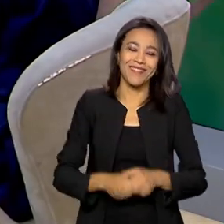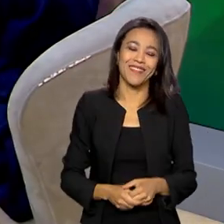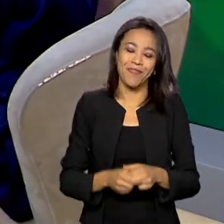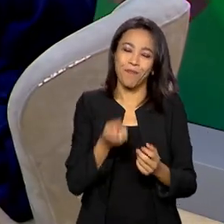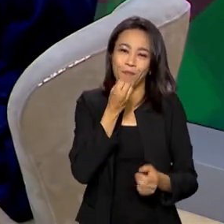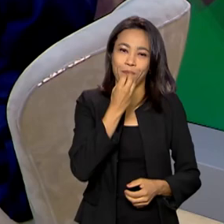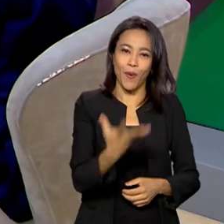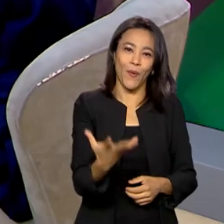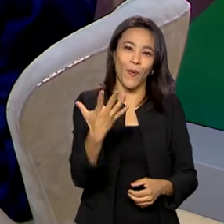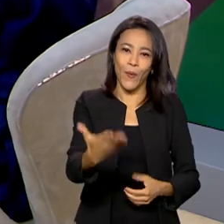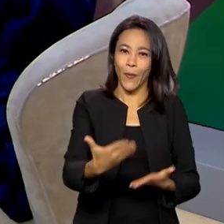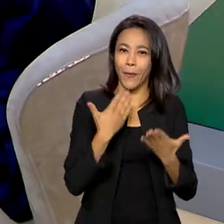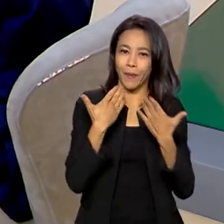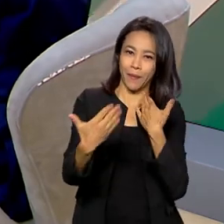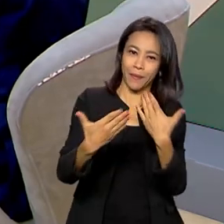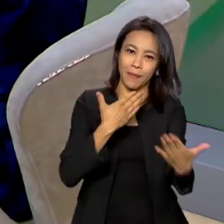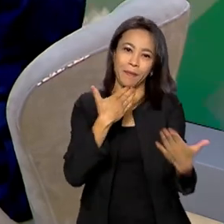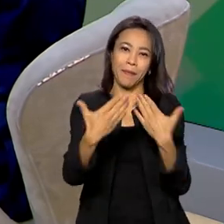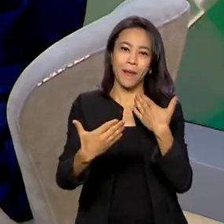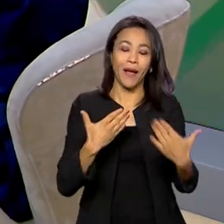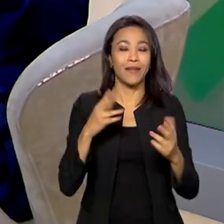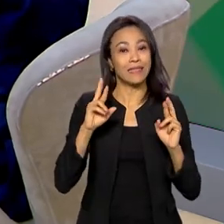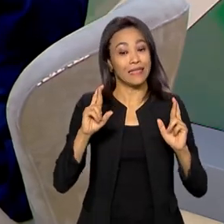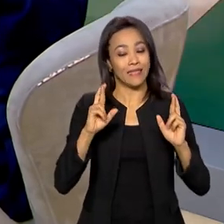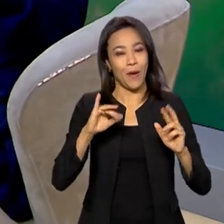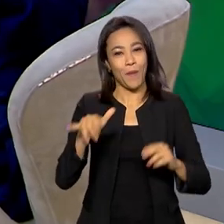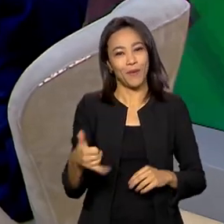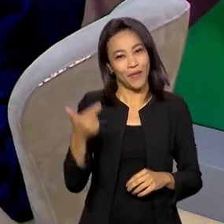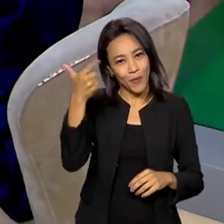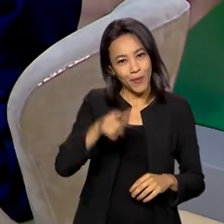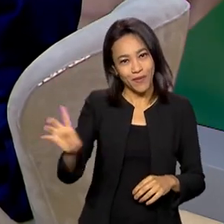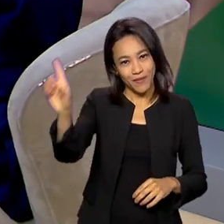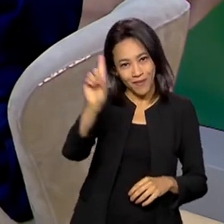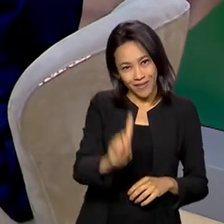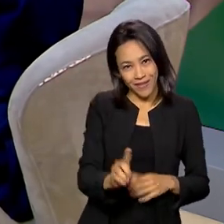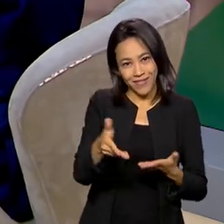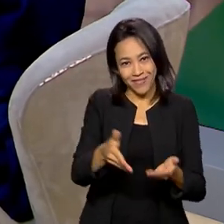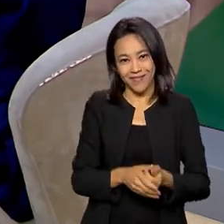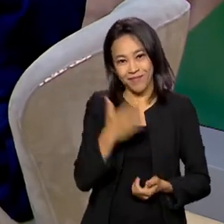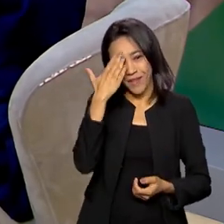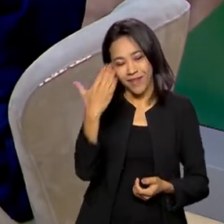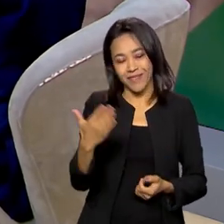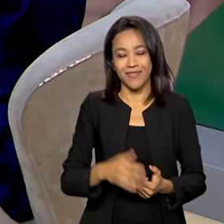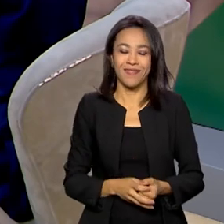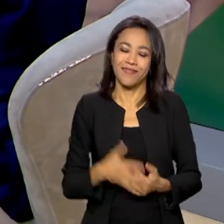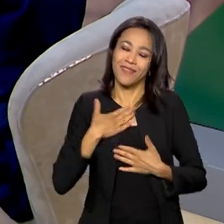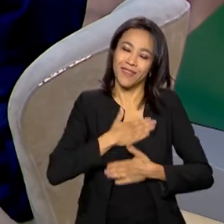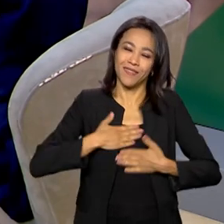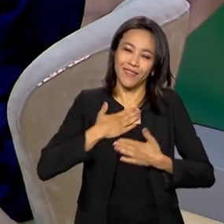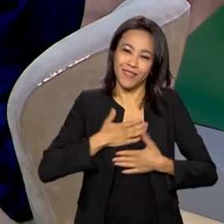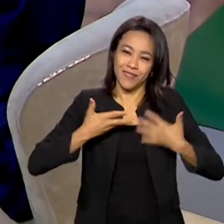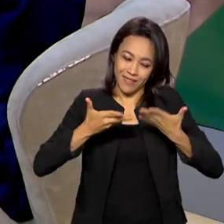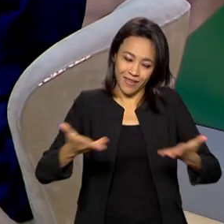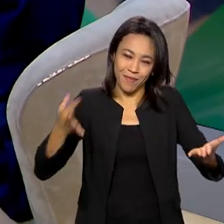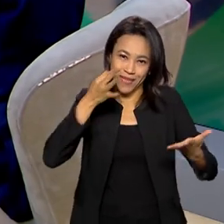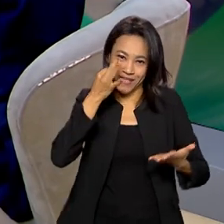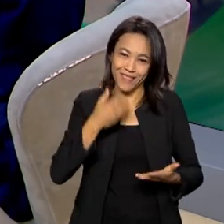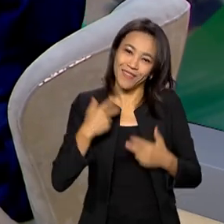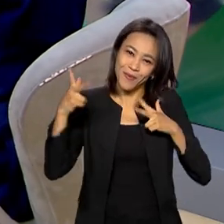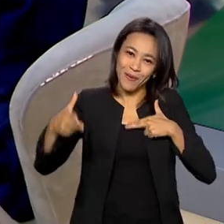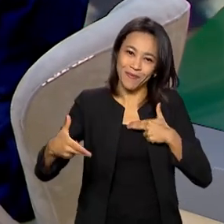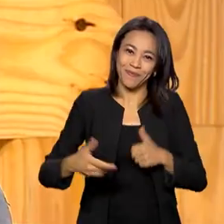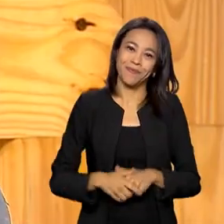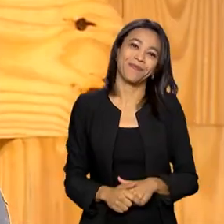muito bom aqui o nosso bate-papo espero ter a oportunidade de trazer o senhor novamente pra cá. Muito obrigado. obrigado, Humberto foi uma satisfação estar aqui com vocês hoje. Da mesma